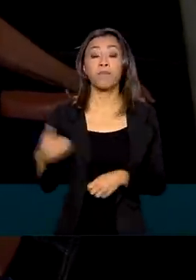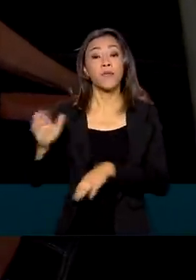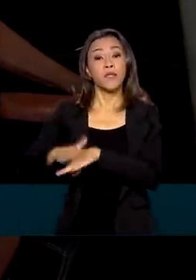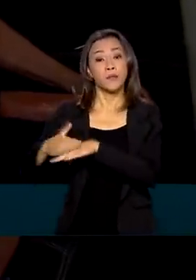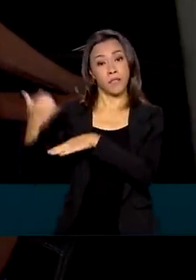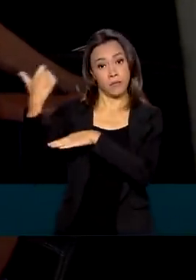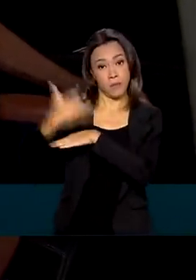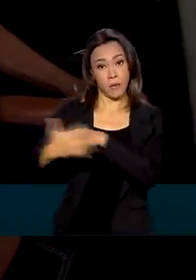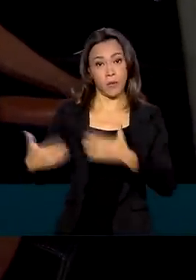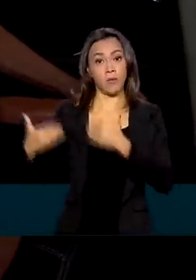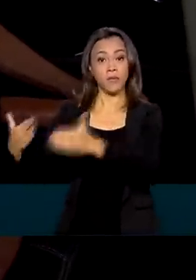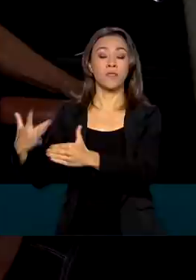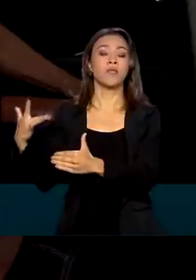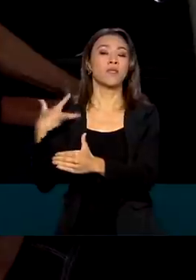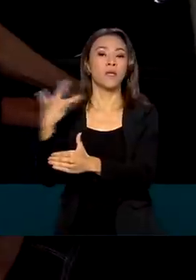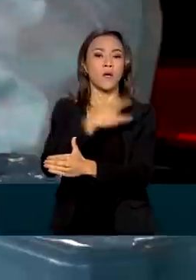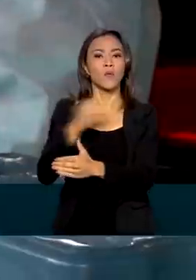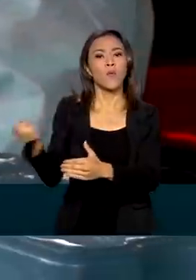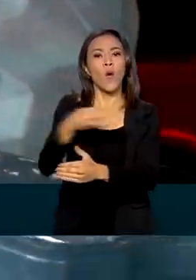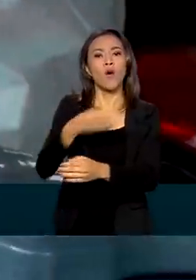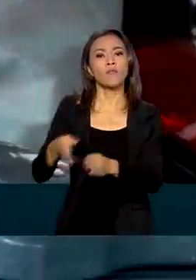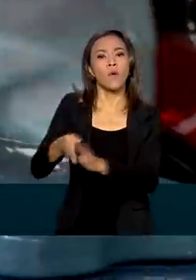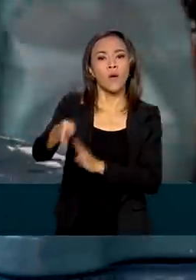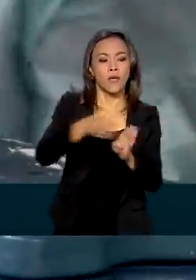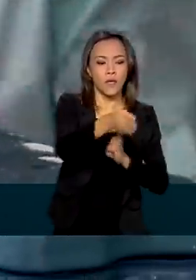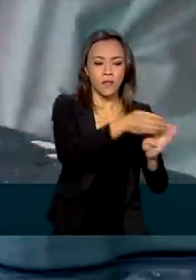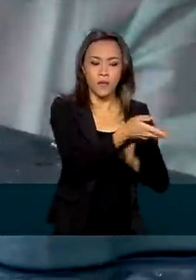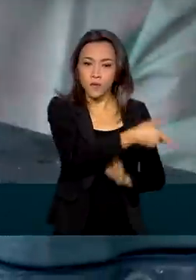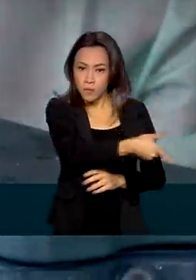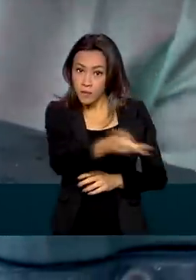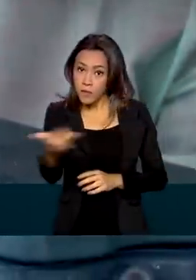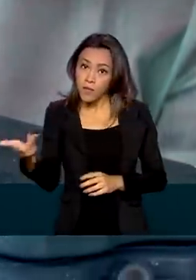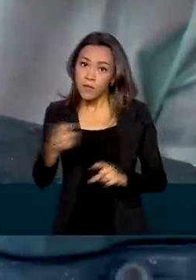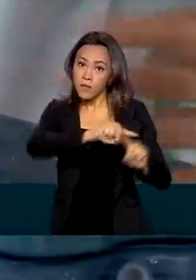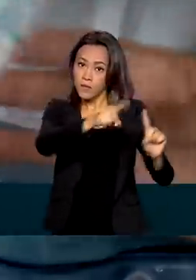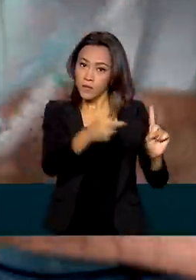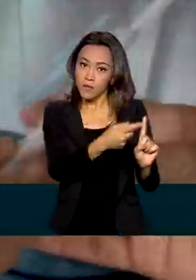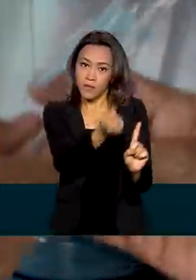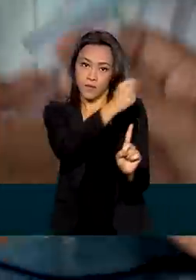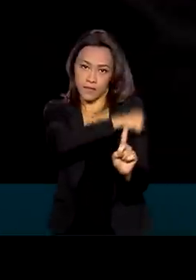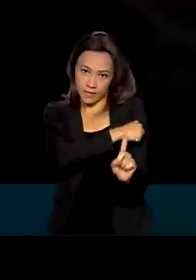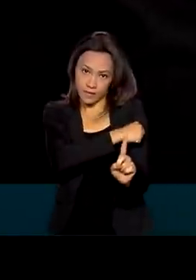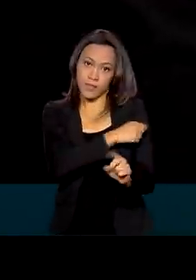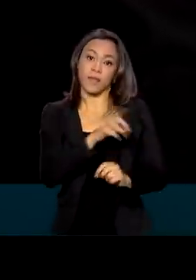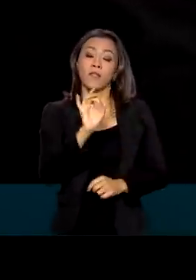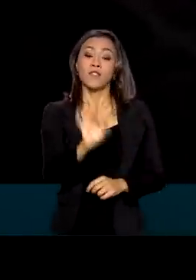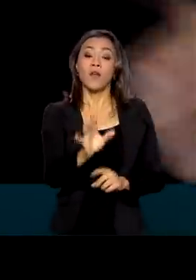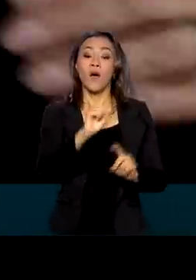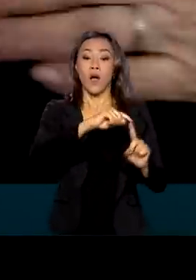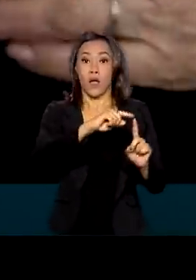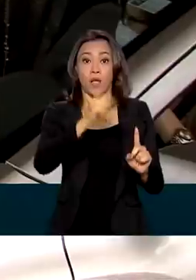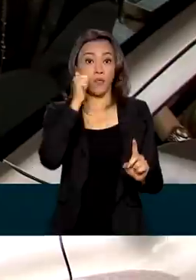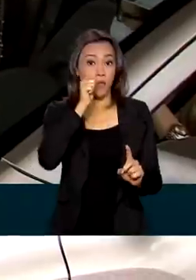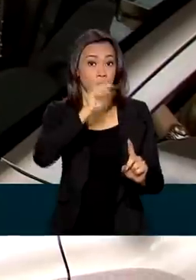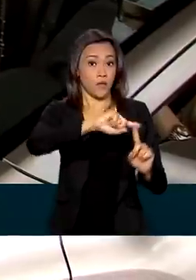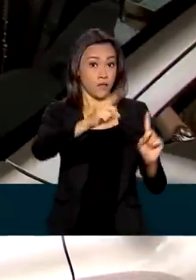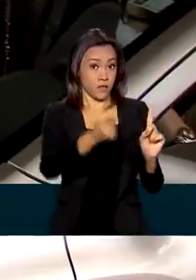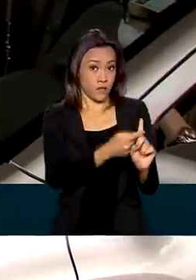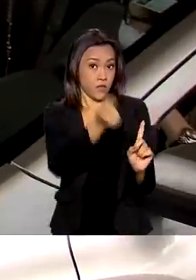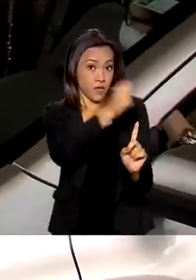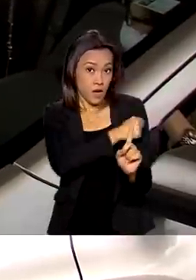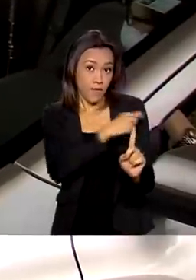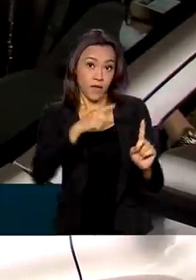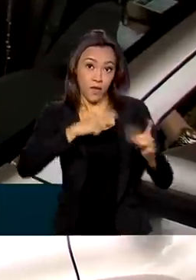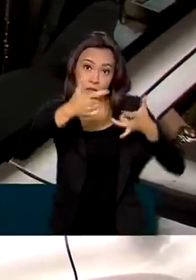Saúde também divulgou novas recomendações para vacinação de gestantes. A partir de agora, devem ser imunizadas apenas as grávidas que têm algum tipo de